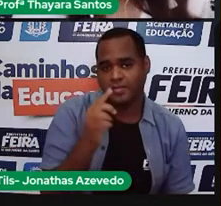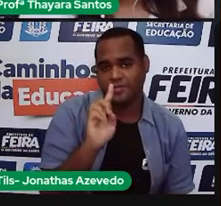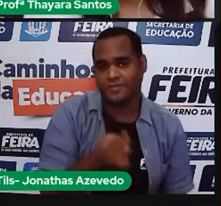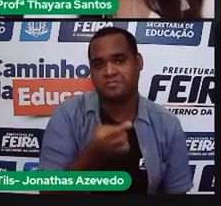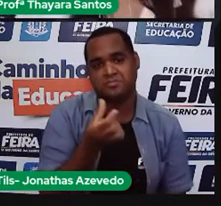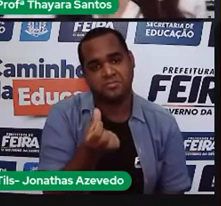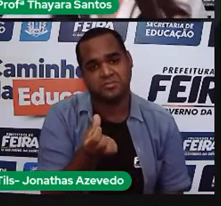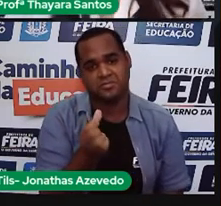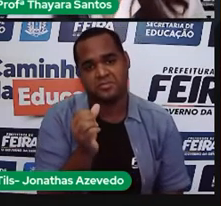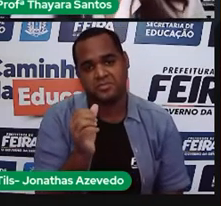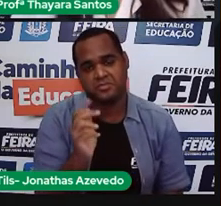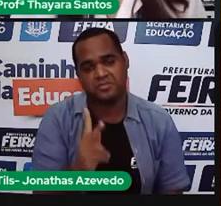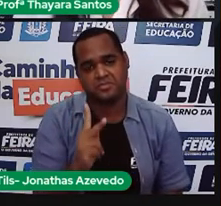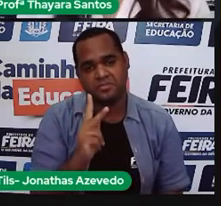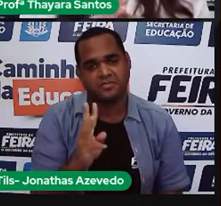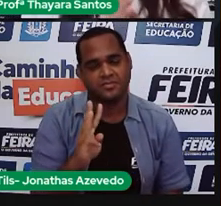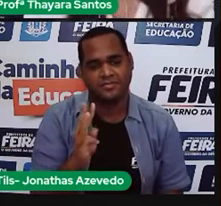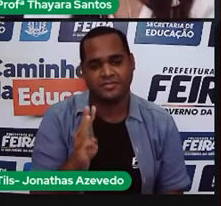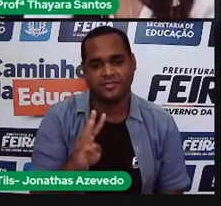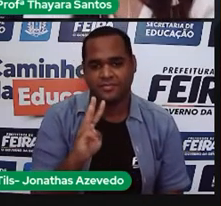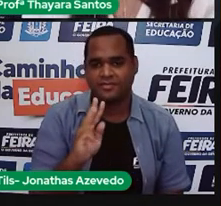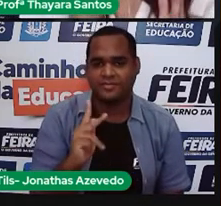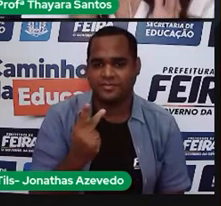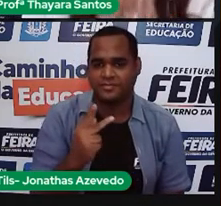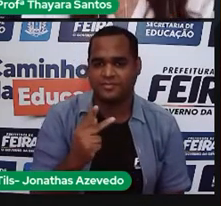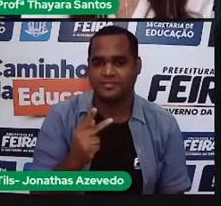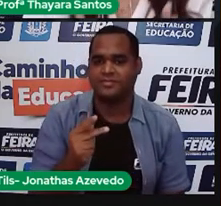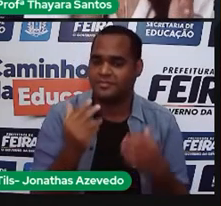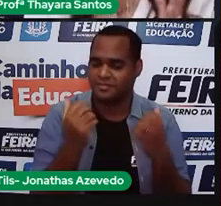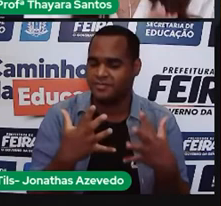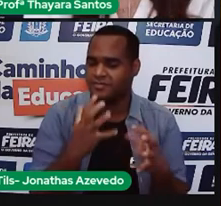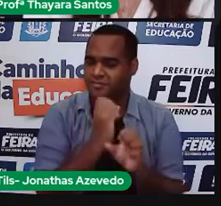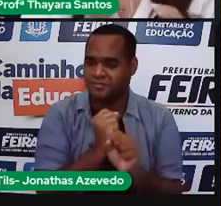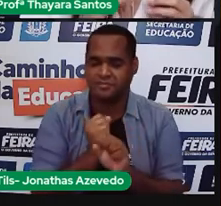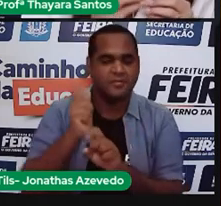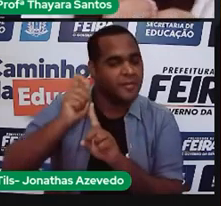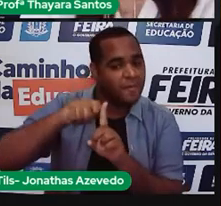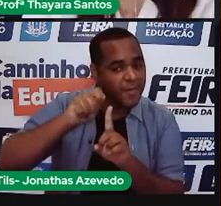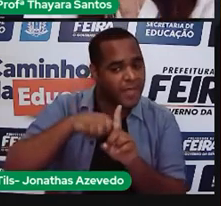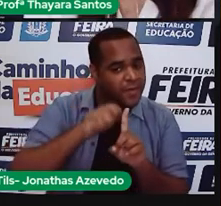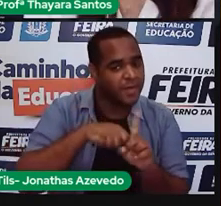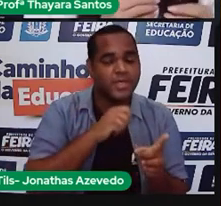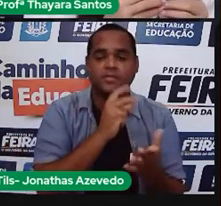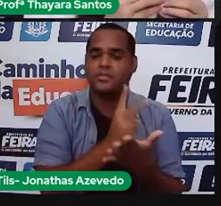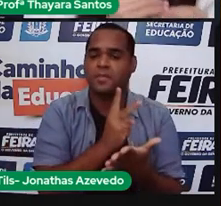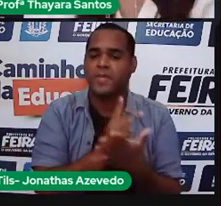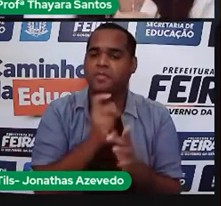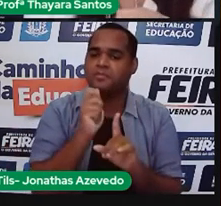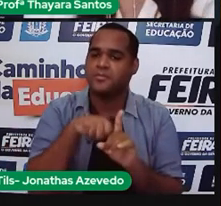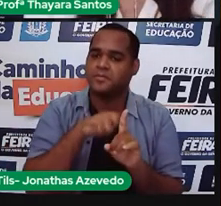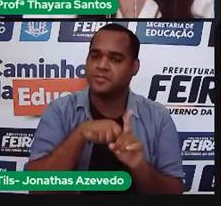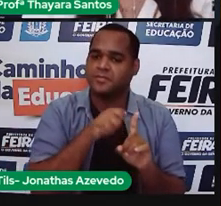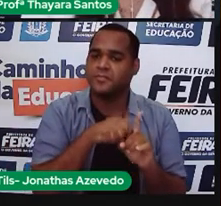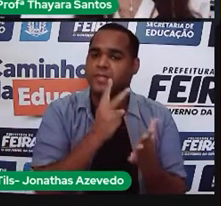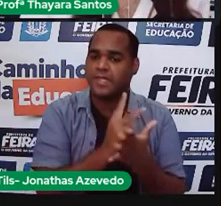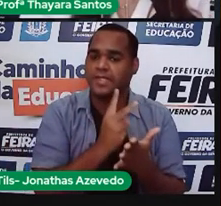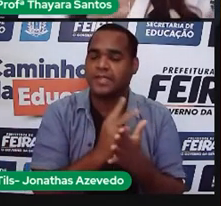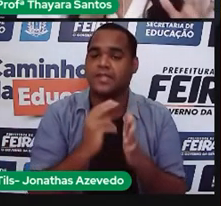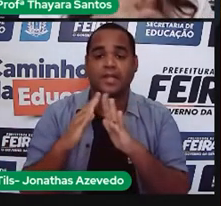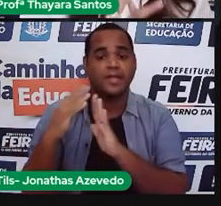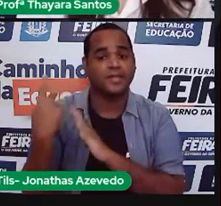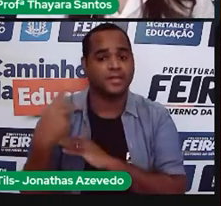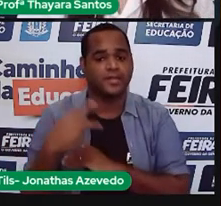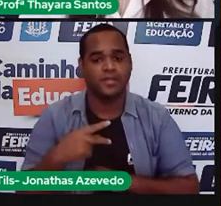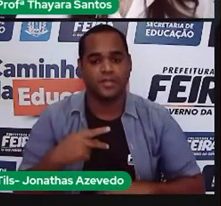204,6 quilowatts hora. Então, esse daqui é o consumo mensal somente para o chuveiro elétrico dessa casa.